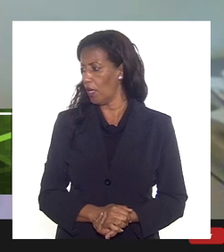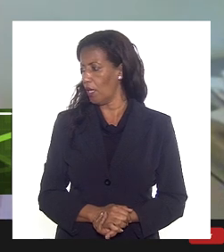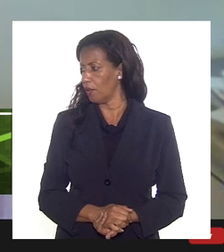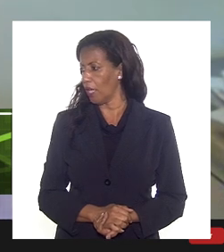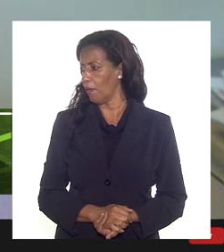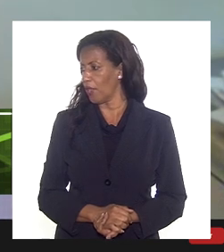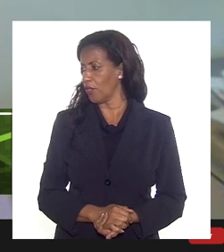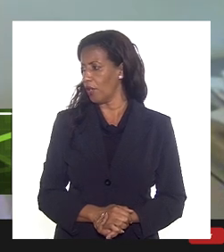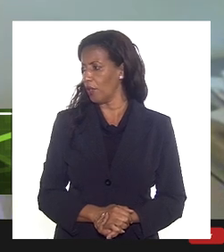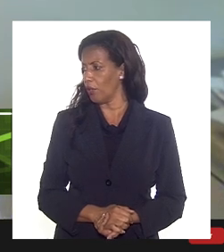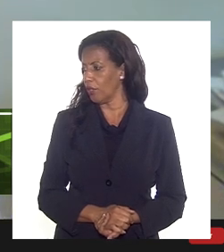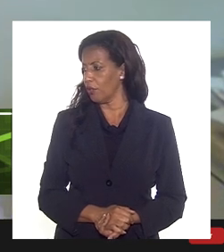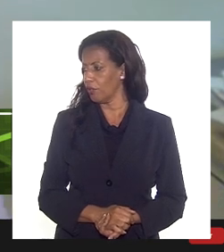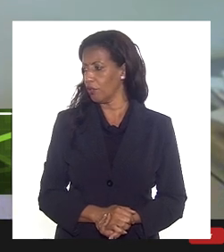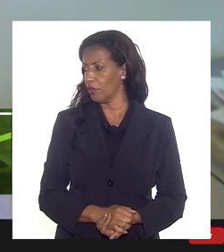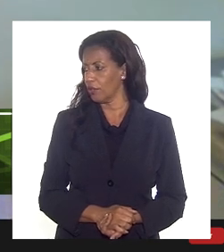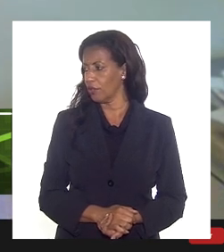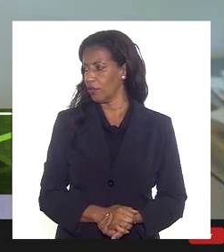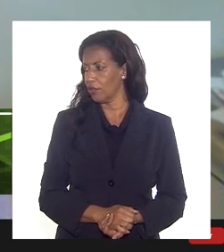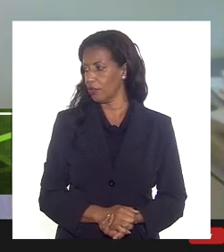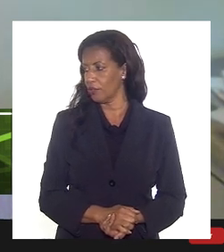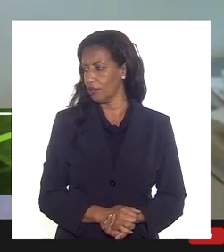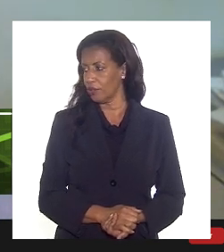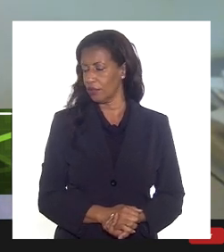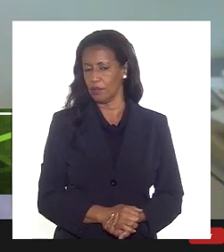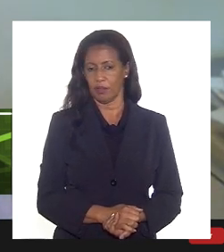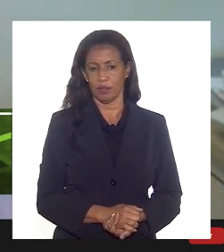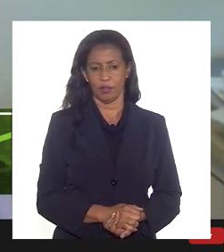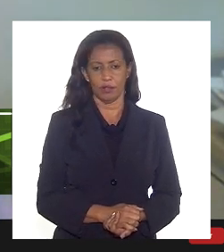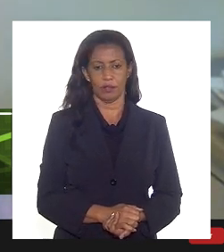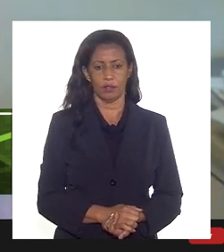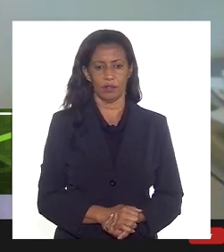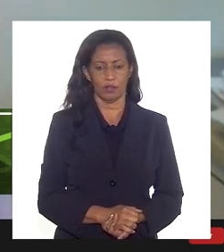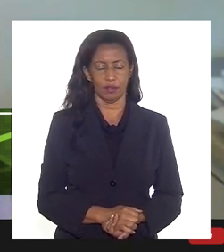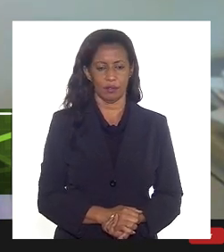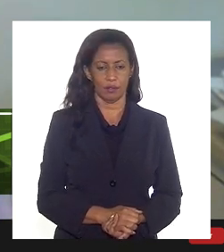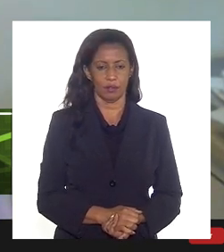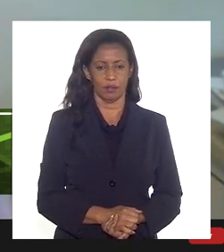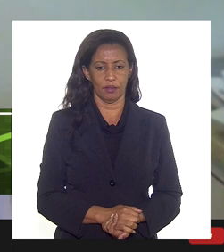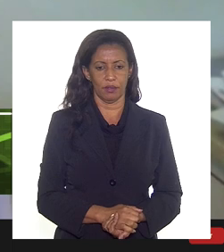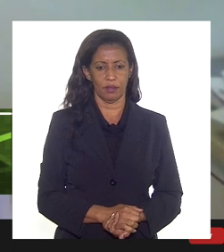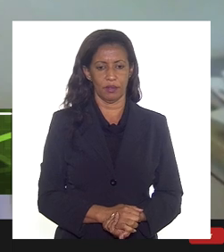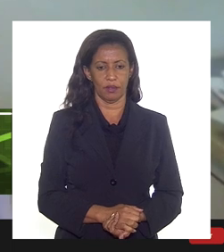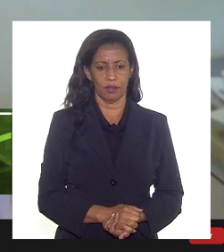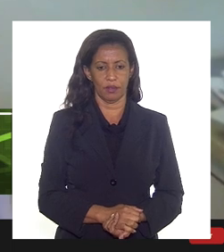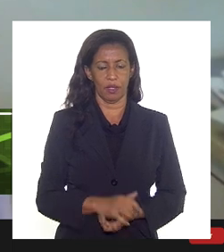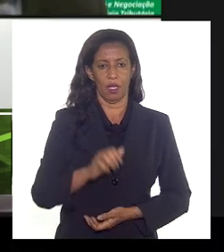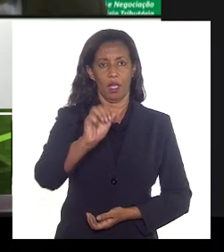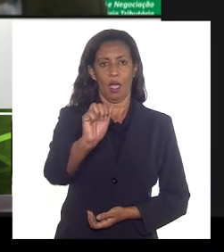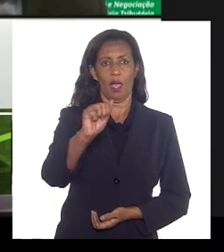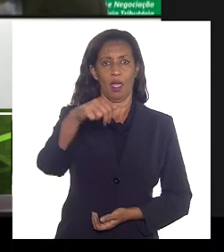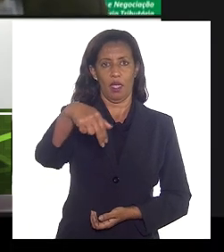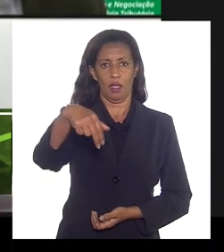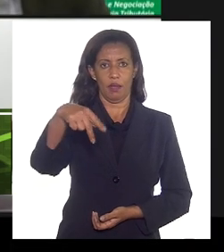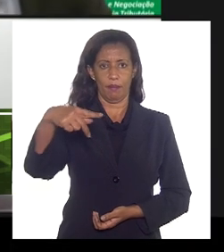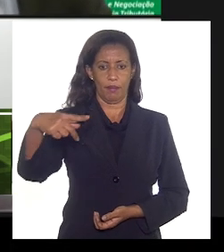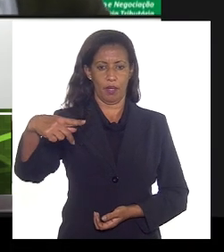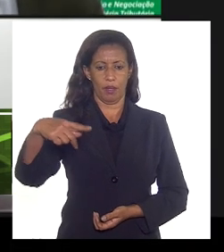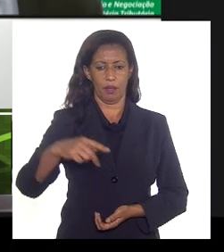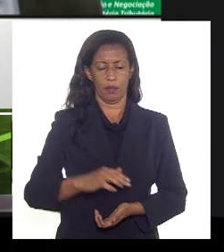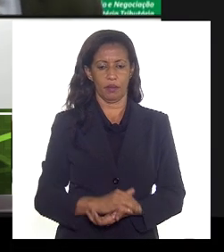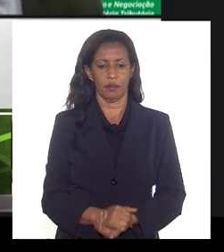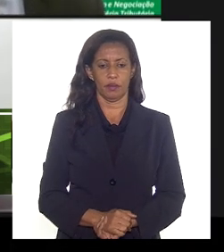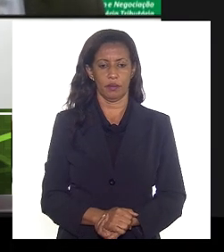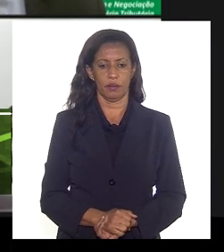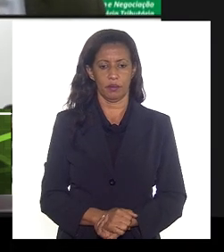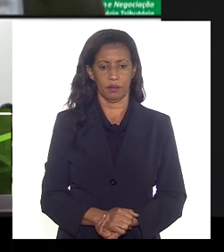levantar a questão uma, duas questões. ANP, está